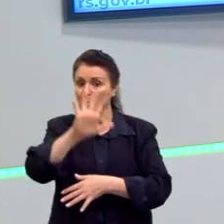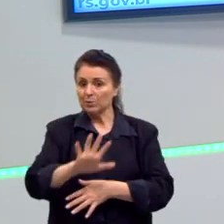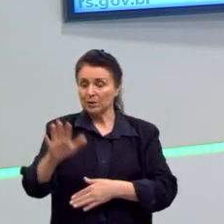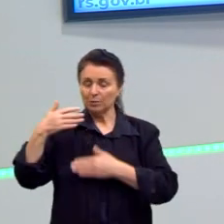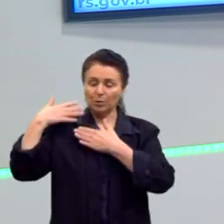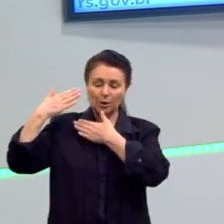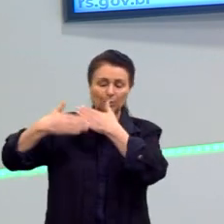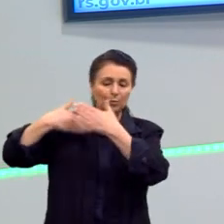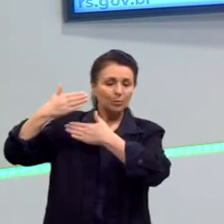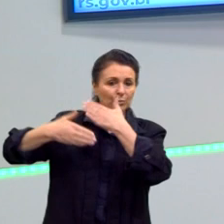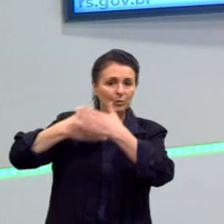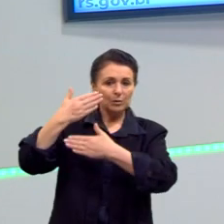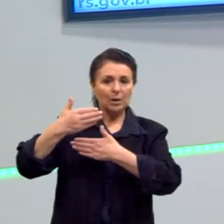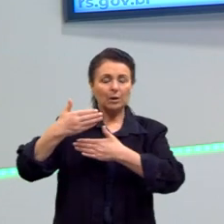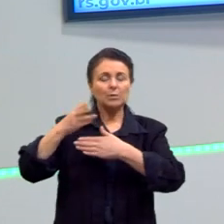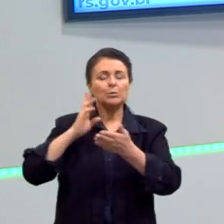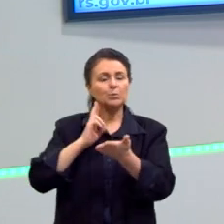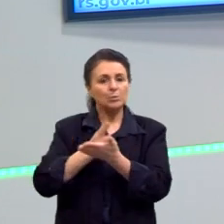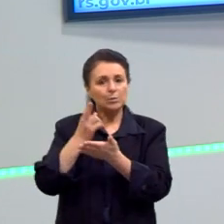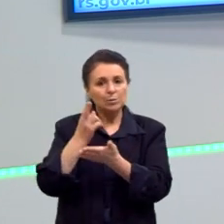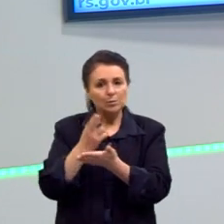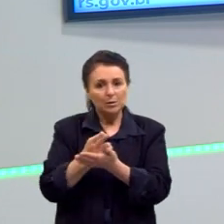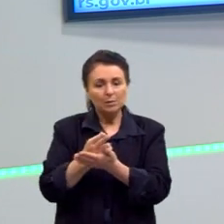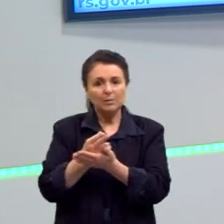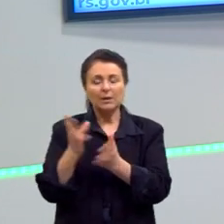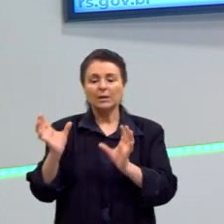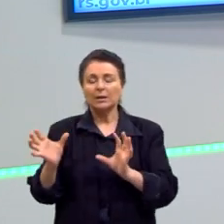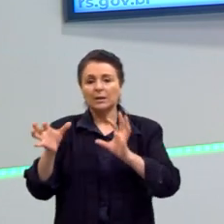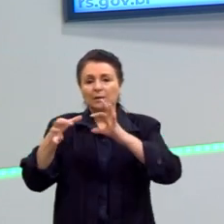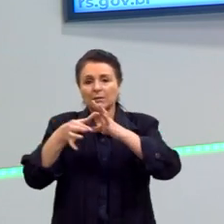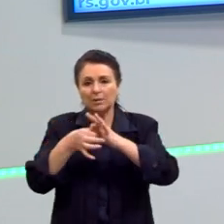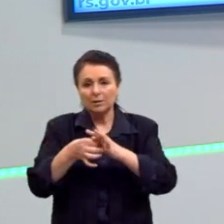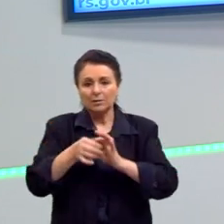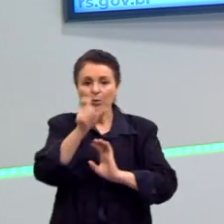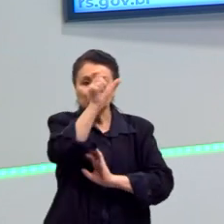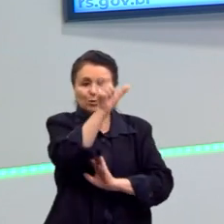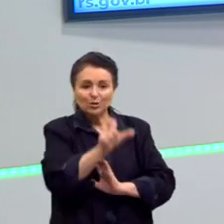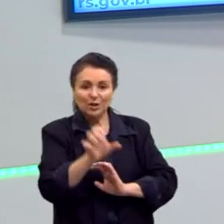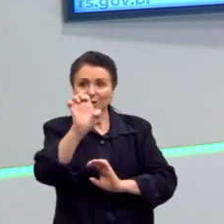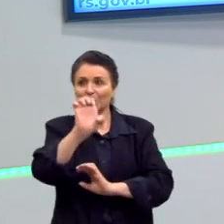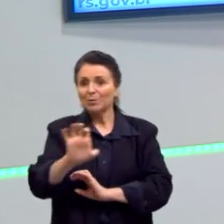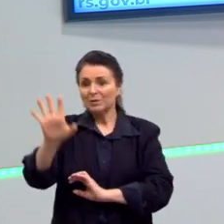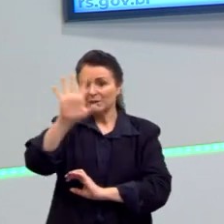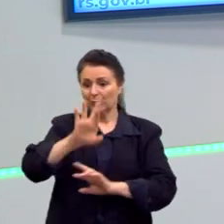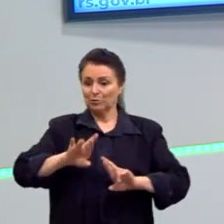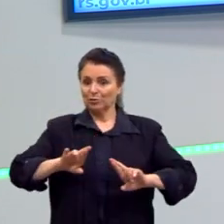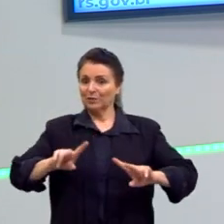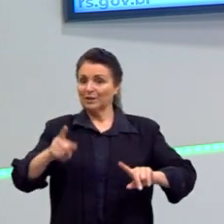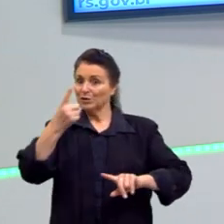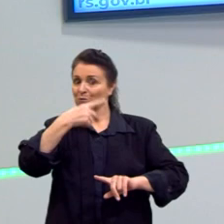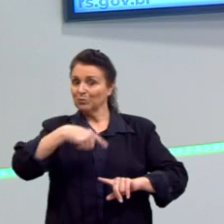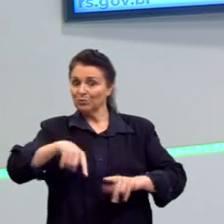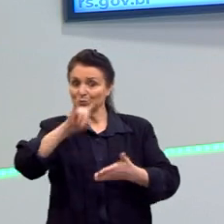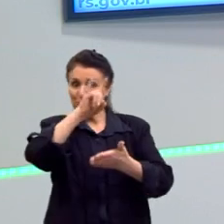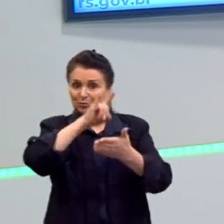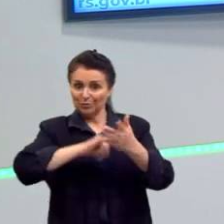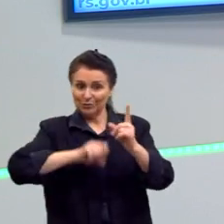processo, algo que está sempre se desenvolvendo. E há essa interligação entre sujeito e Estado, diferentemente dos outros contratualistas.